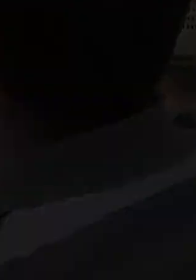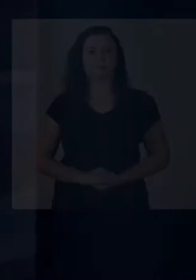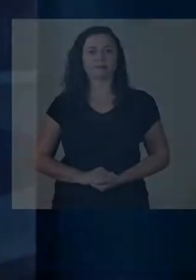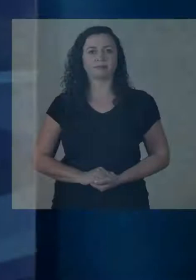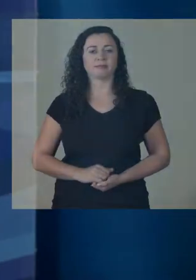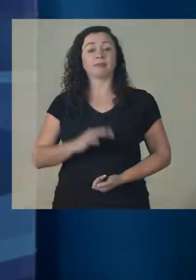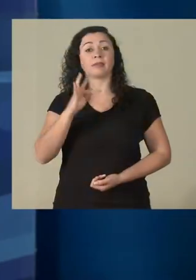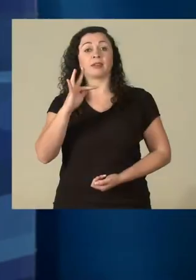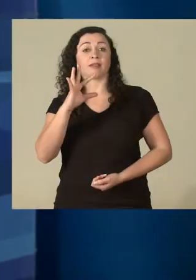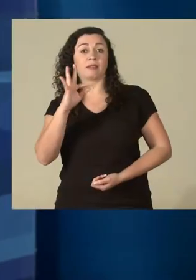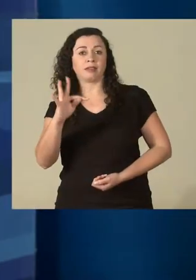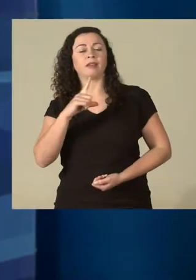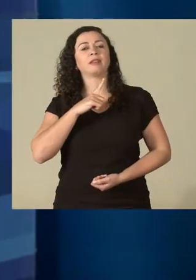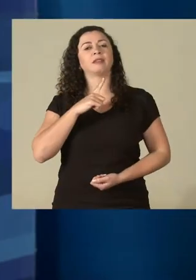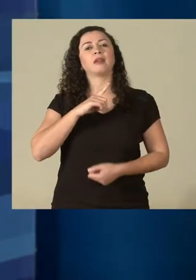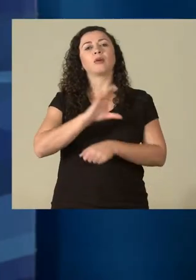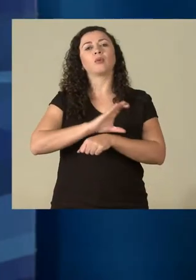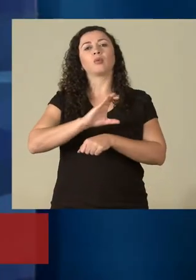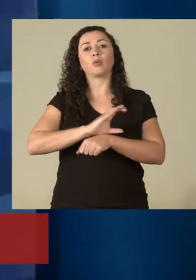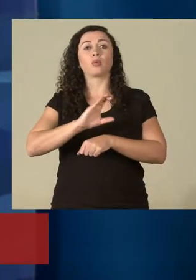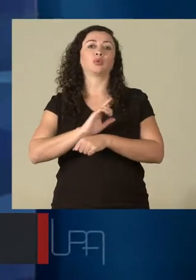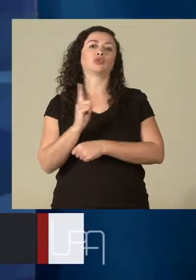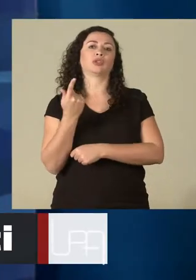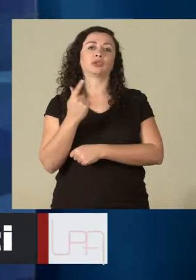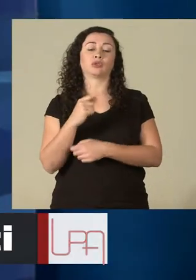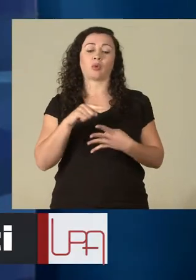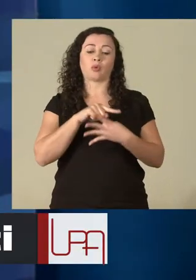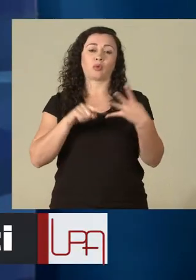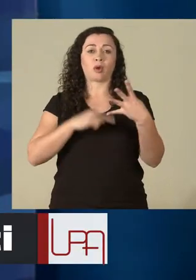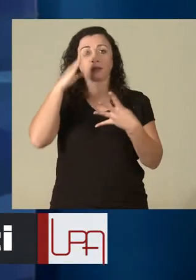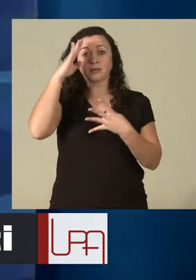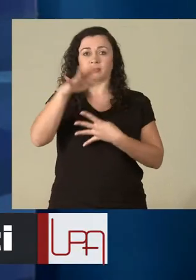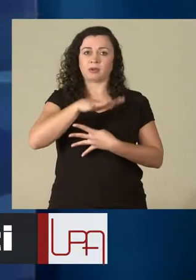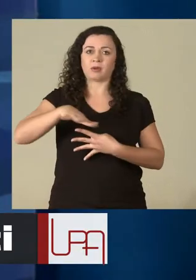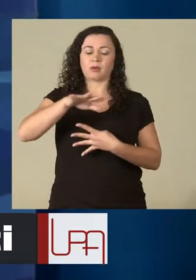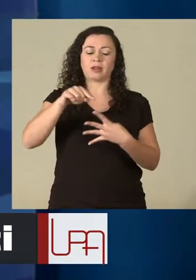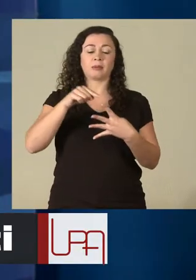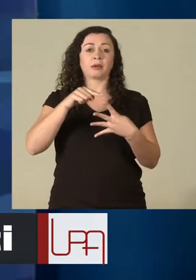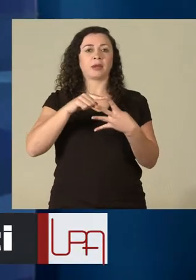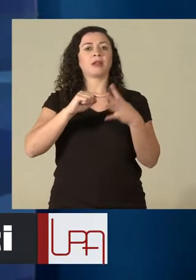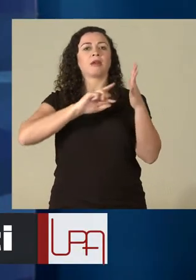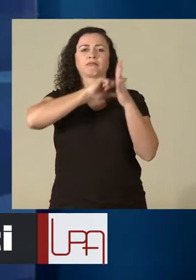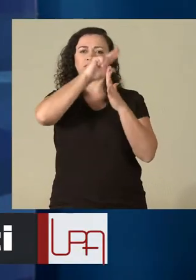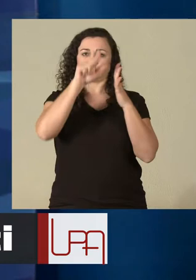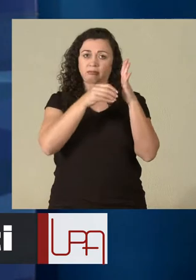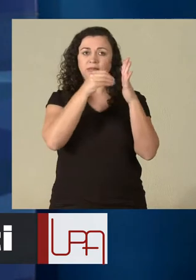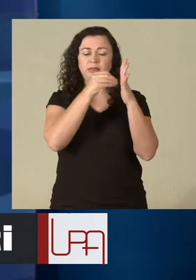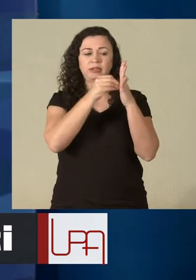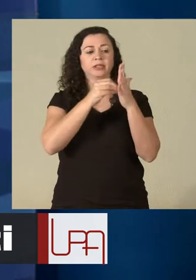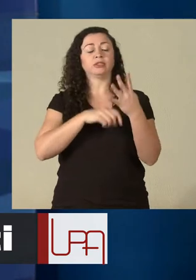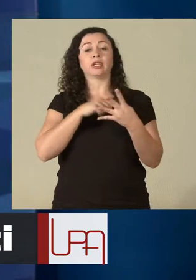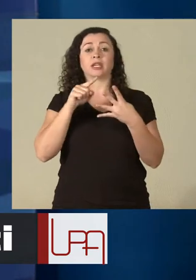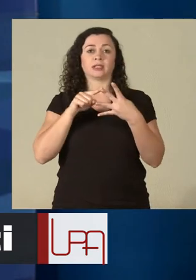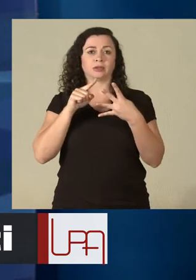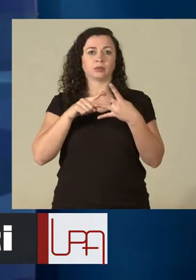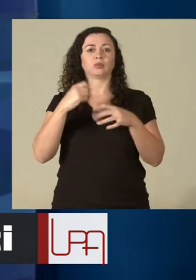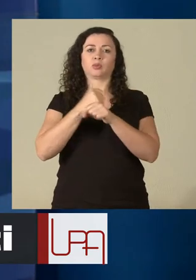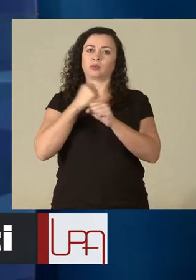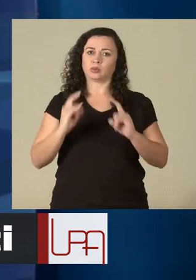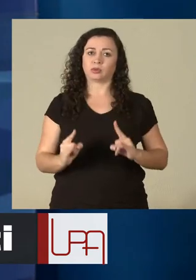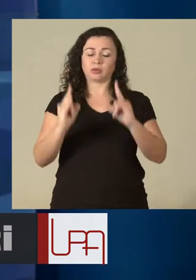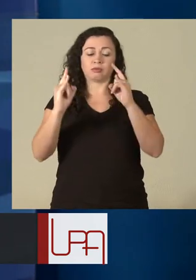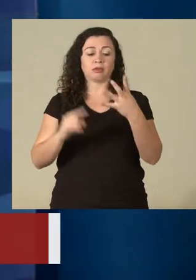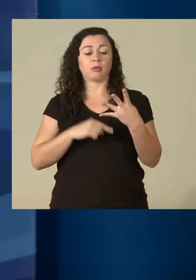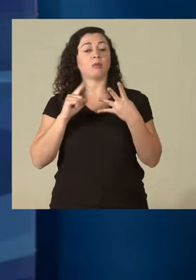A FT tem cursos de graduação em quatro grandes áreas. A área de ambiental, a área de construção civil,